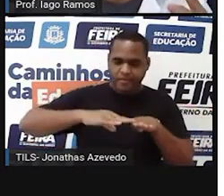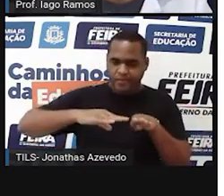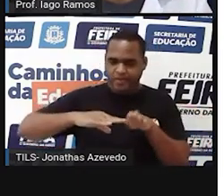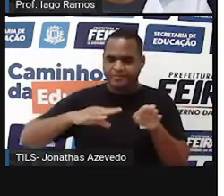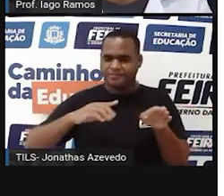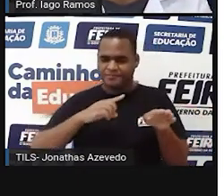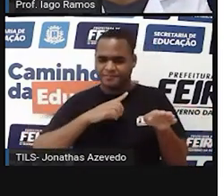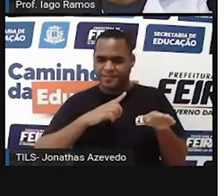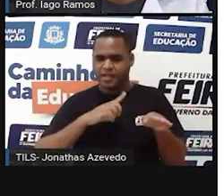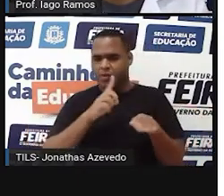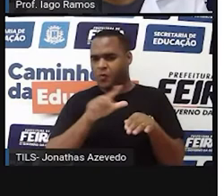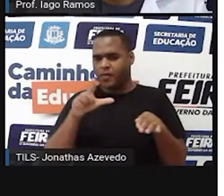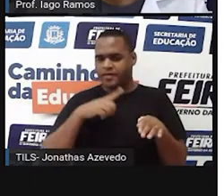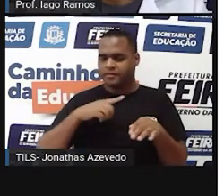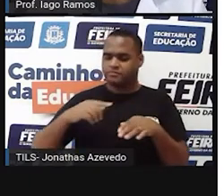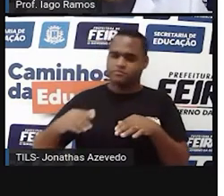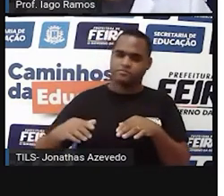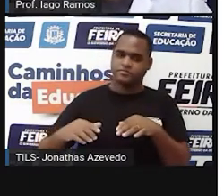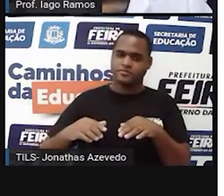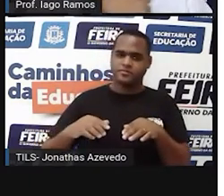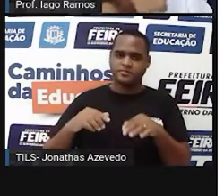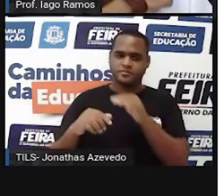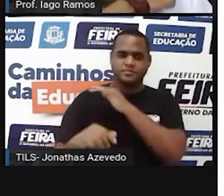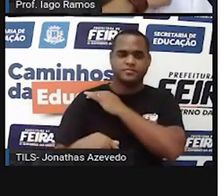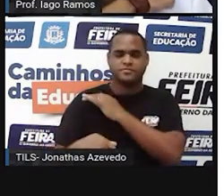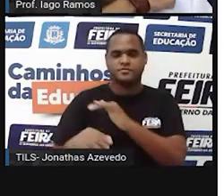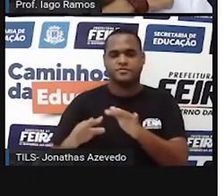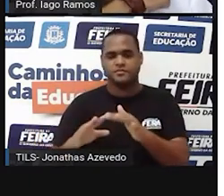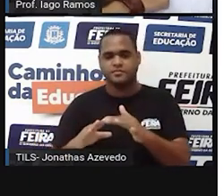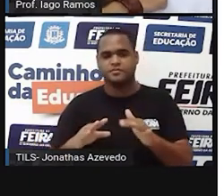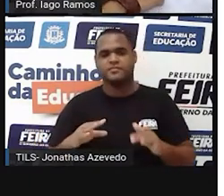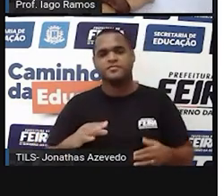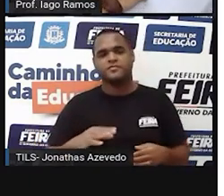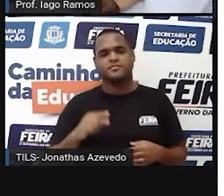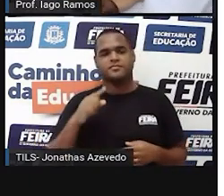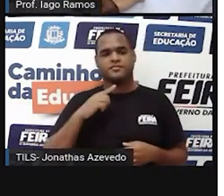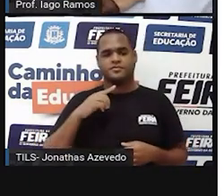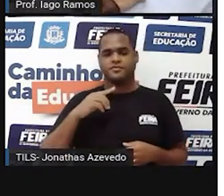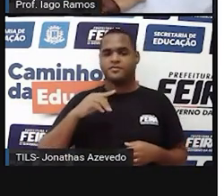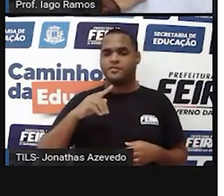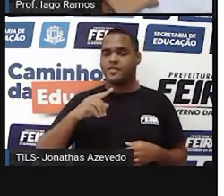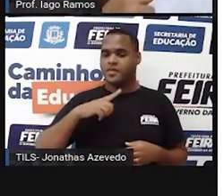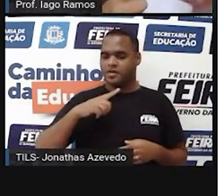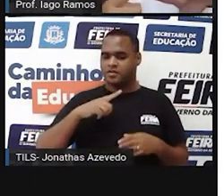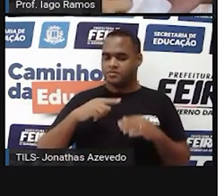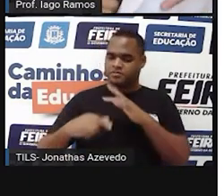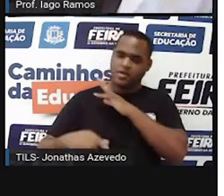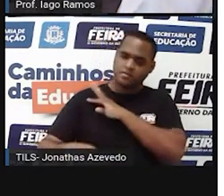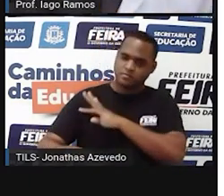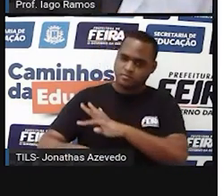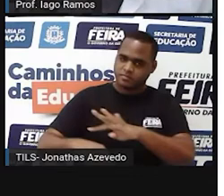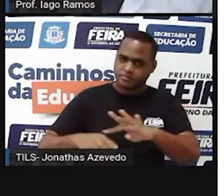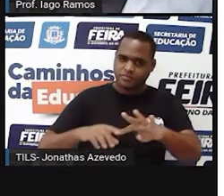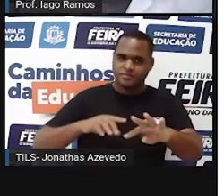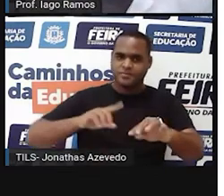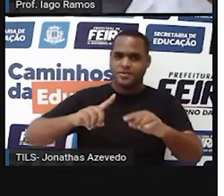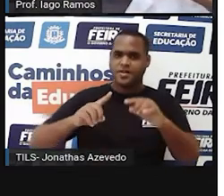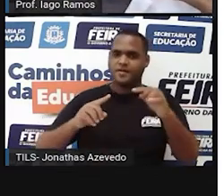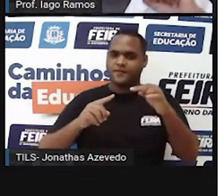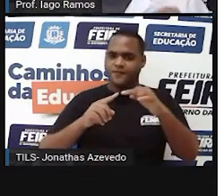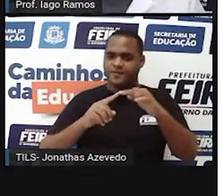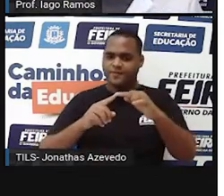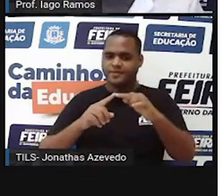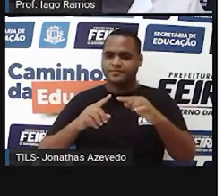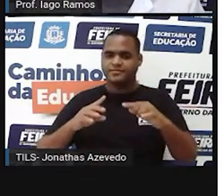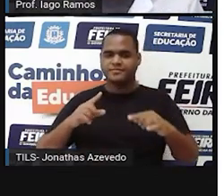Tem uma que é chamada de jarda, ó. Que ele pega aqui do ombro, com o braço esticado, e vai até aqui a pontinha do dedo